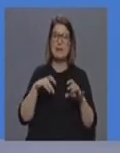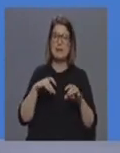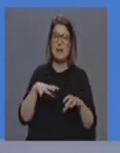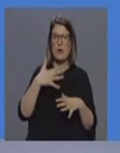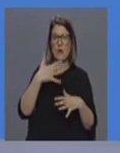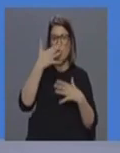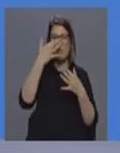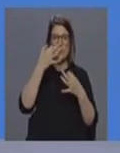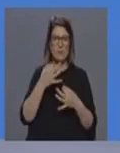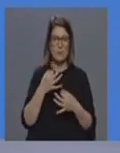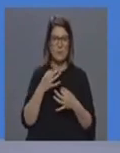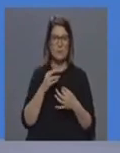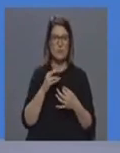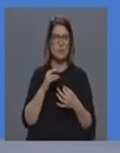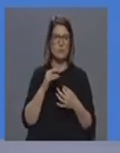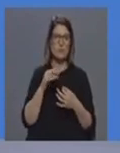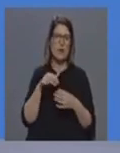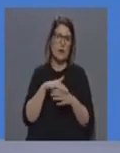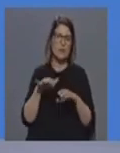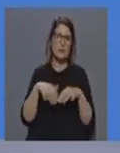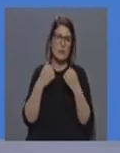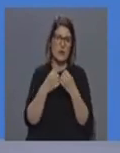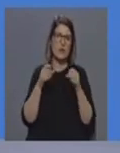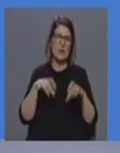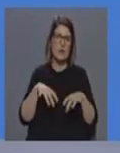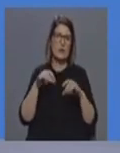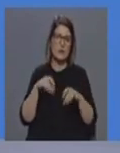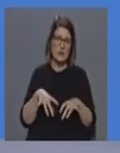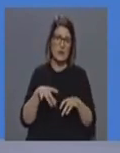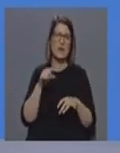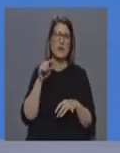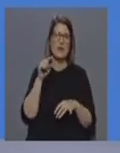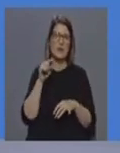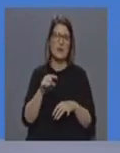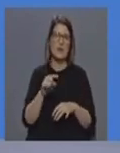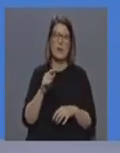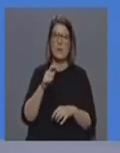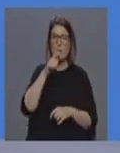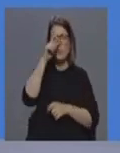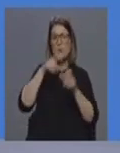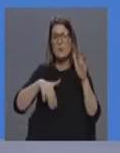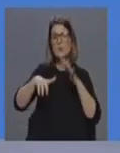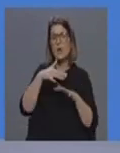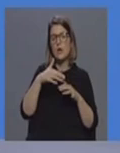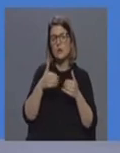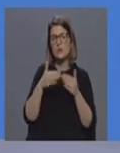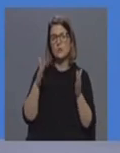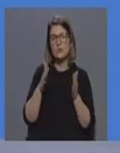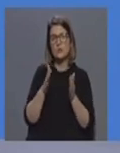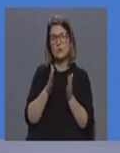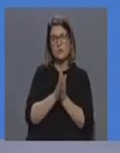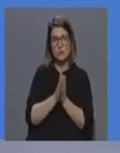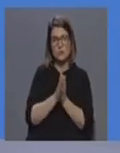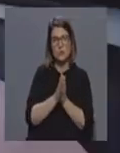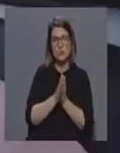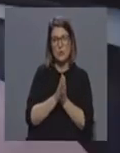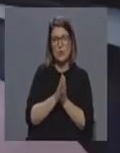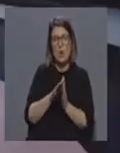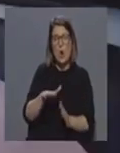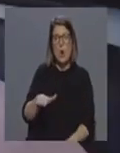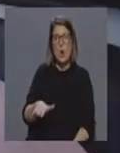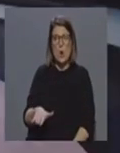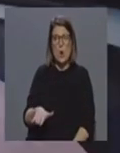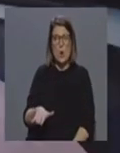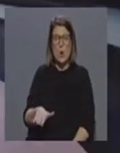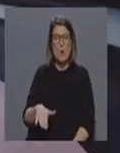sociais têm que ser transmitidas a toda a população, do mais pequeno ao mais